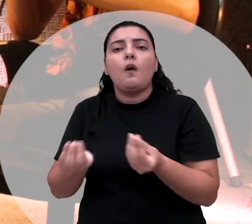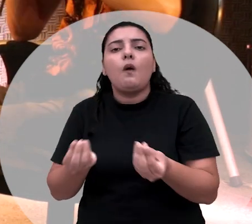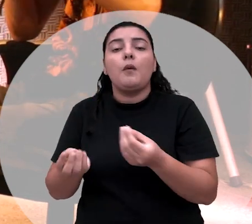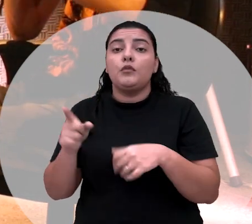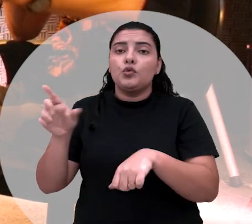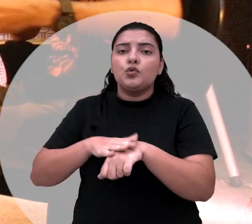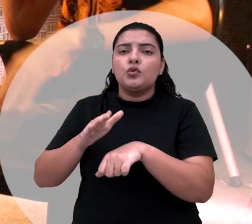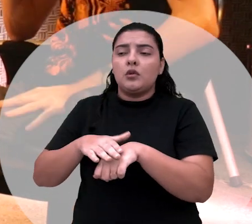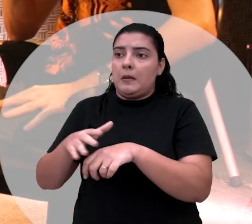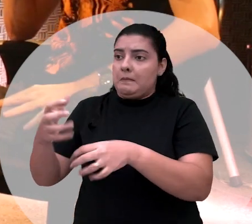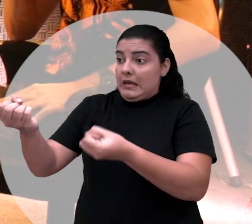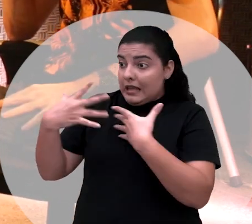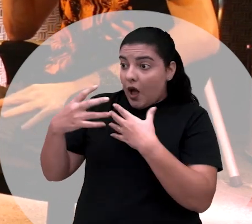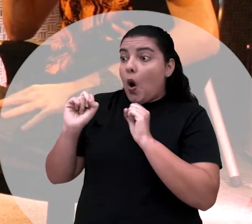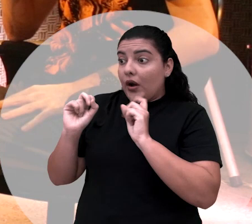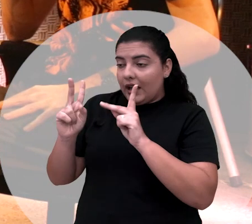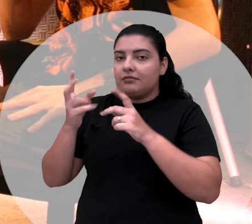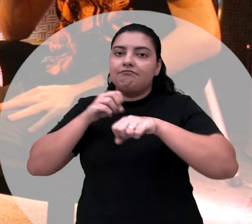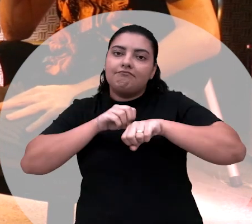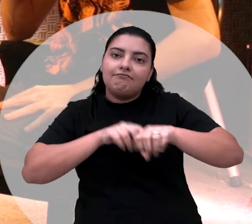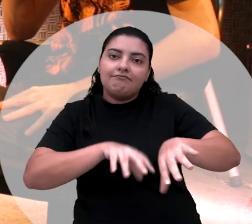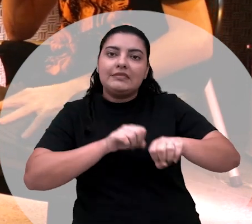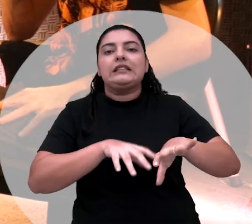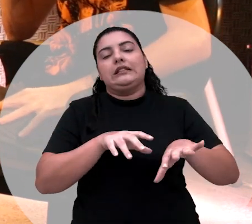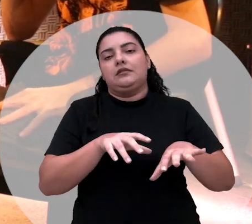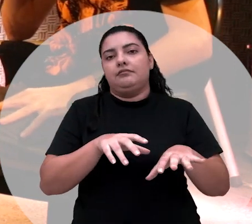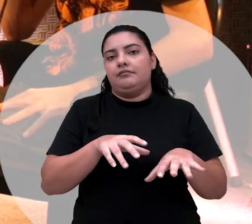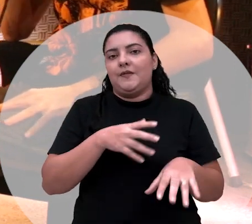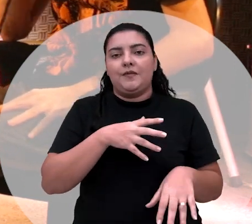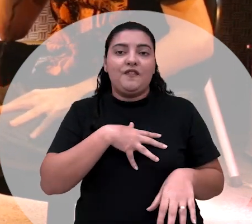senhora, para a senhora repassar agora para os seus filhos e filhas de terreiro também.